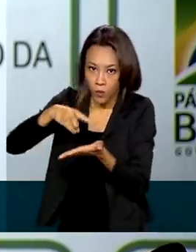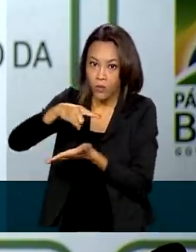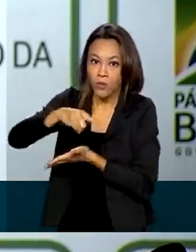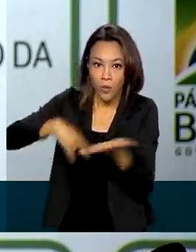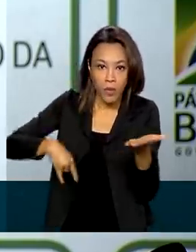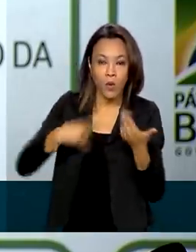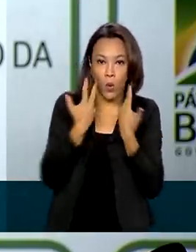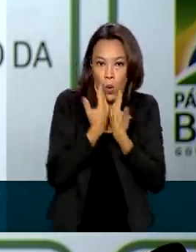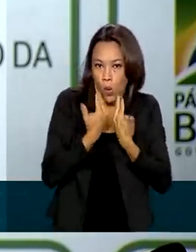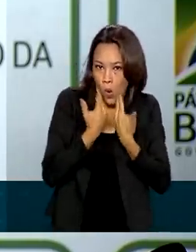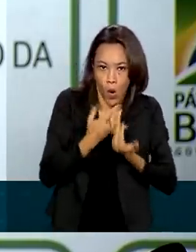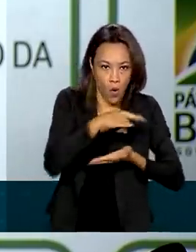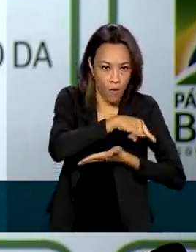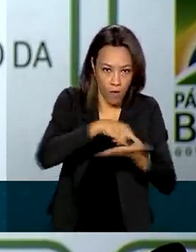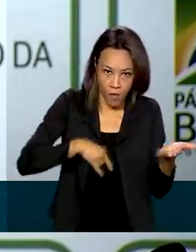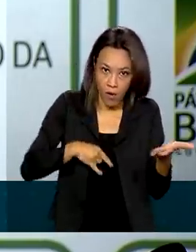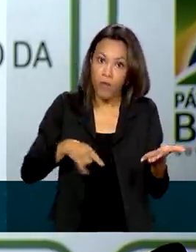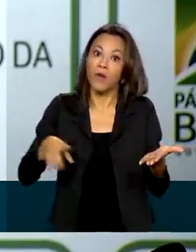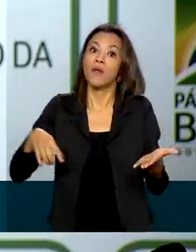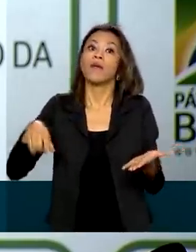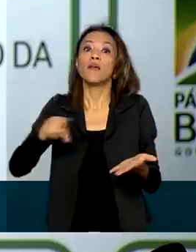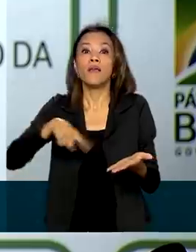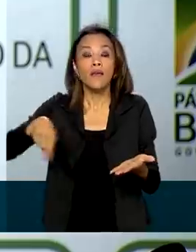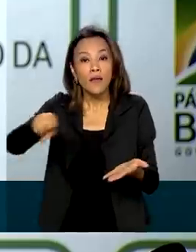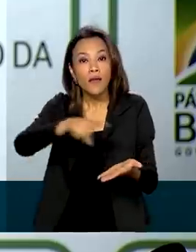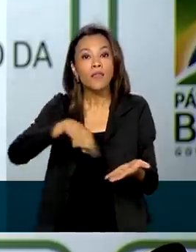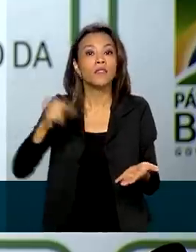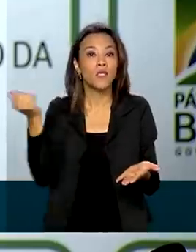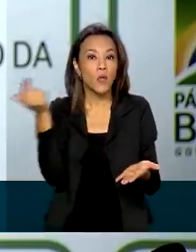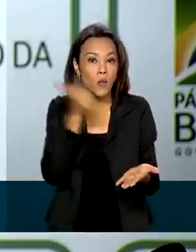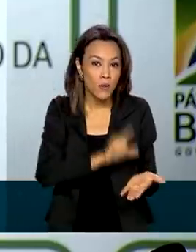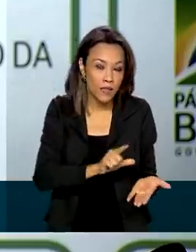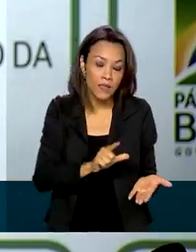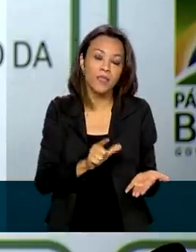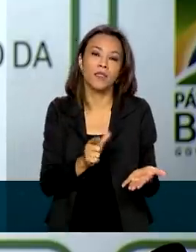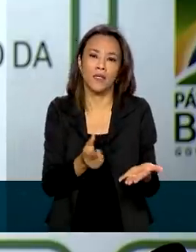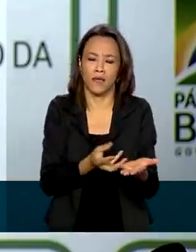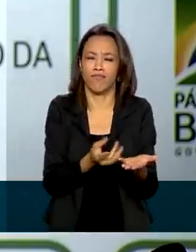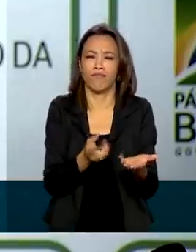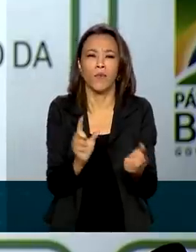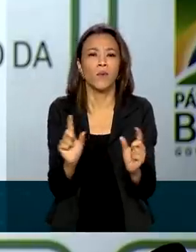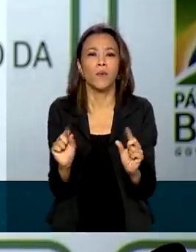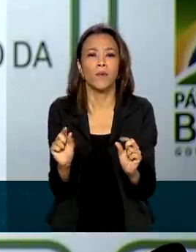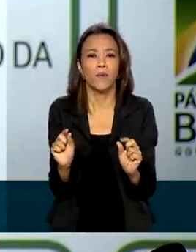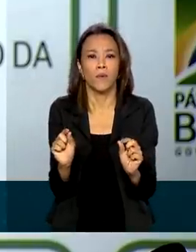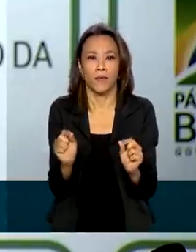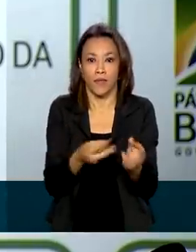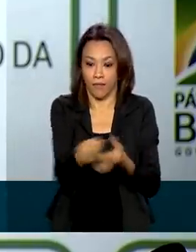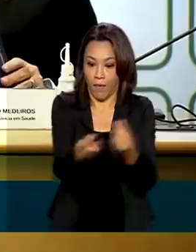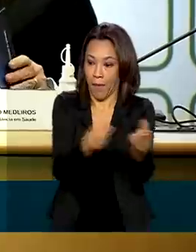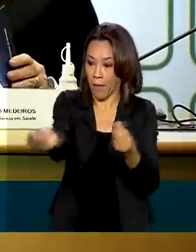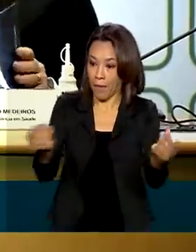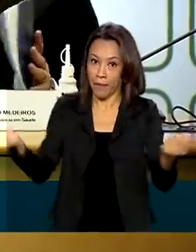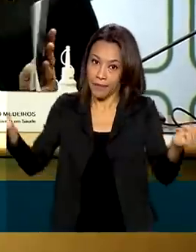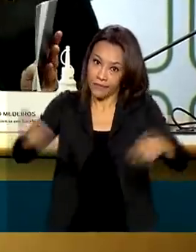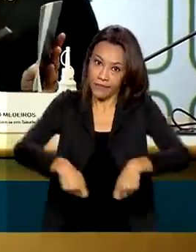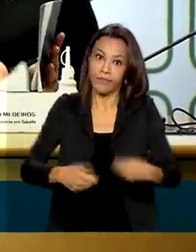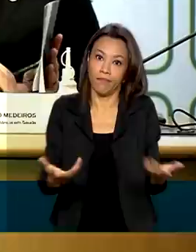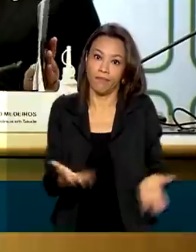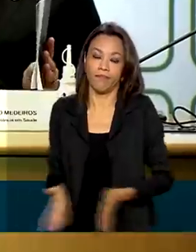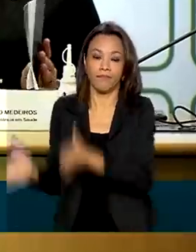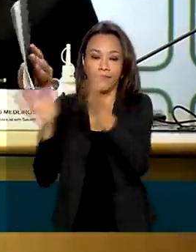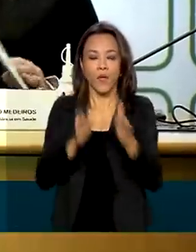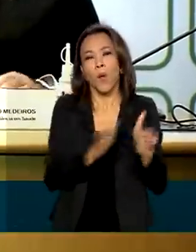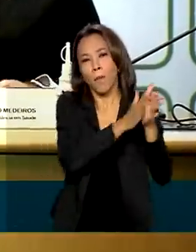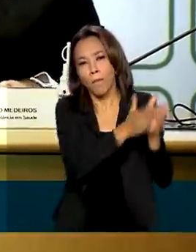e que eles se entreguem doses suficientes para que sejam distribuídas. O processo